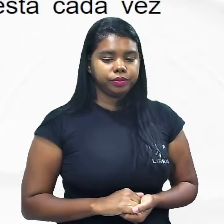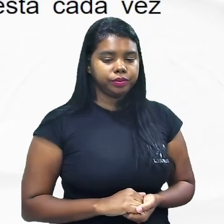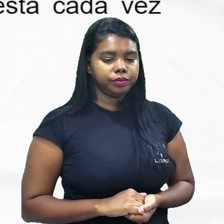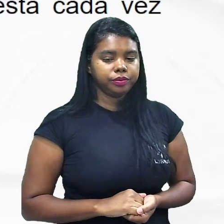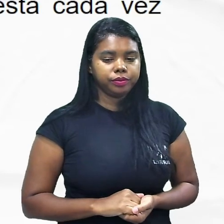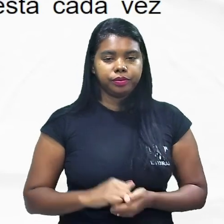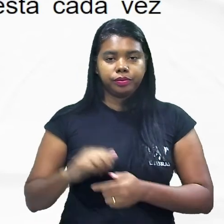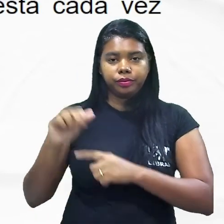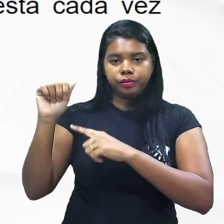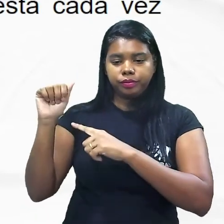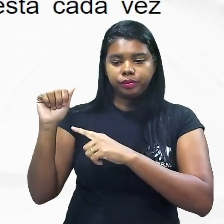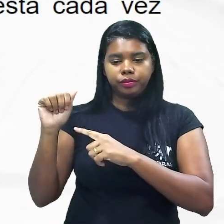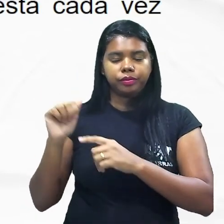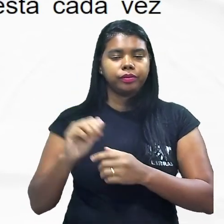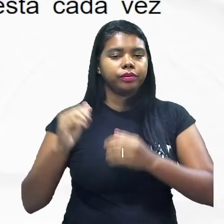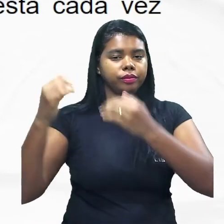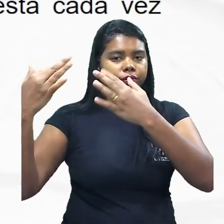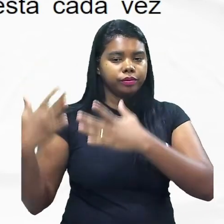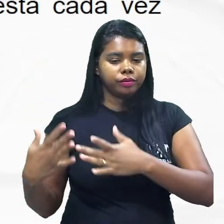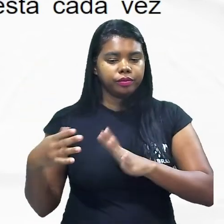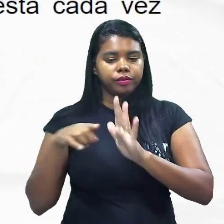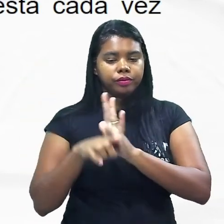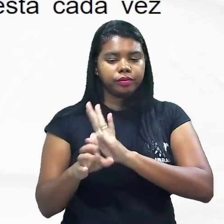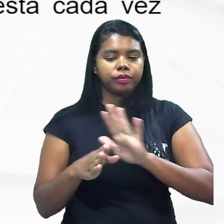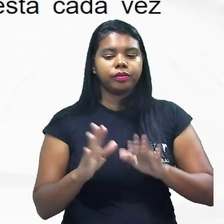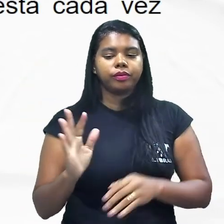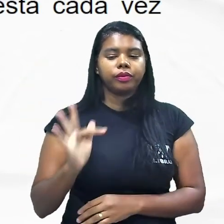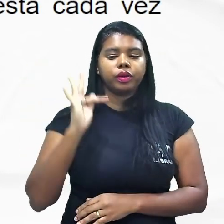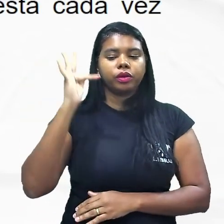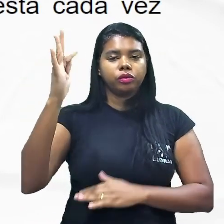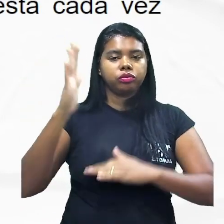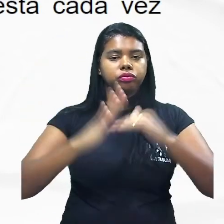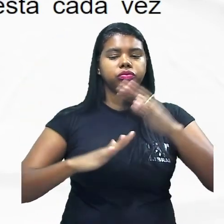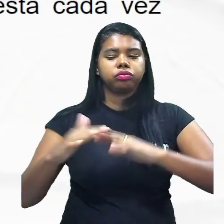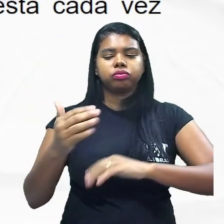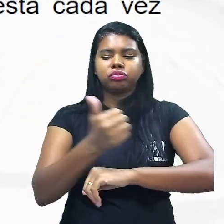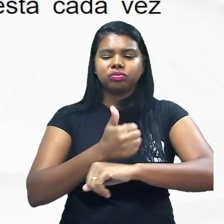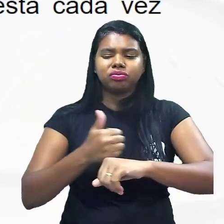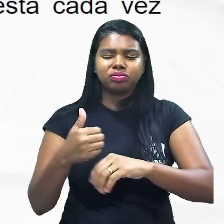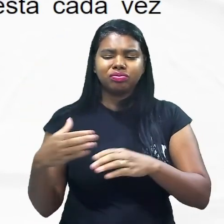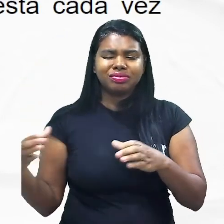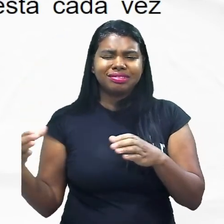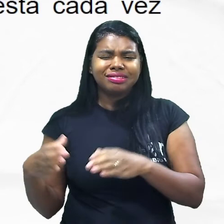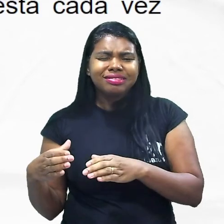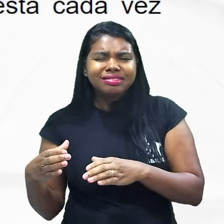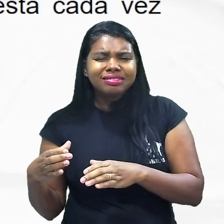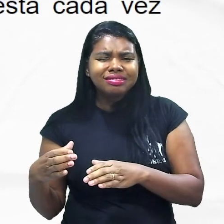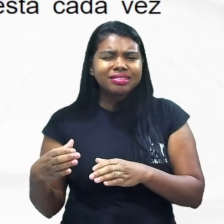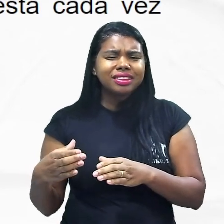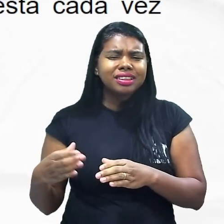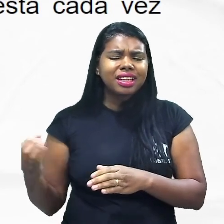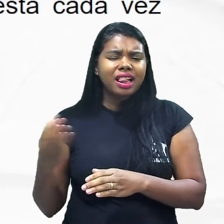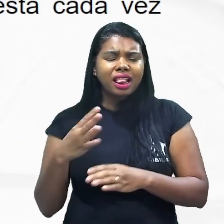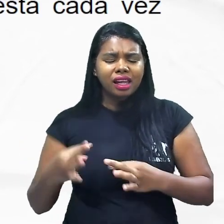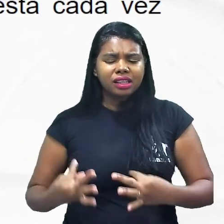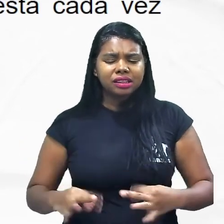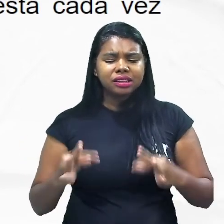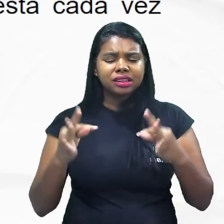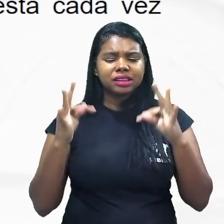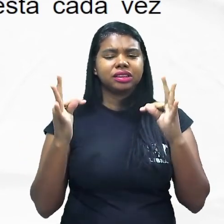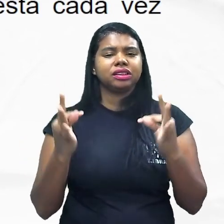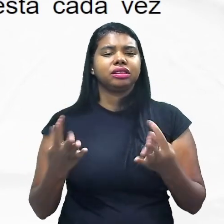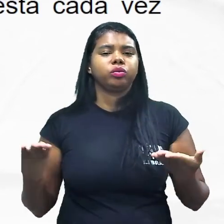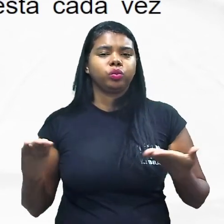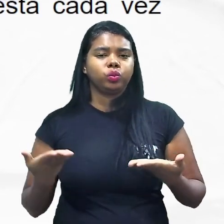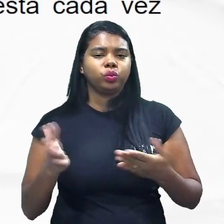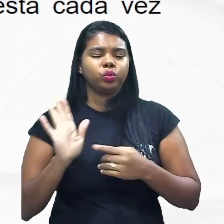o futuro dos profissionais no cenário atual está cada vez mais ameaçado pelas novas tecnologias ele está colocando isso aí